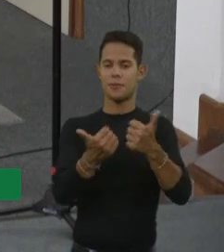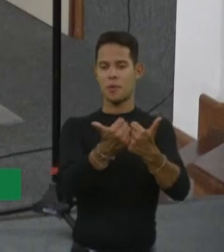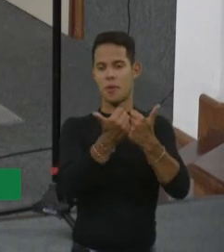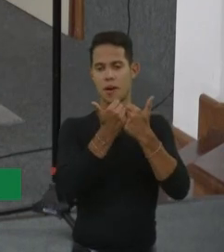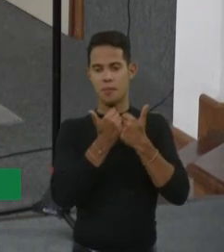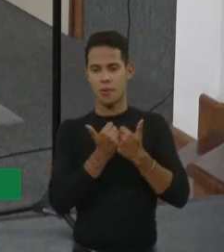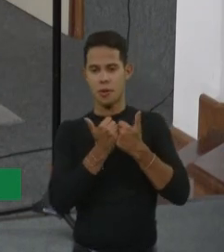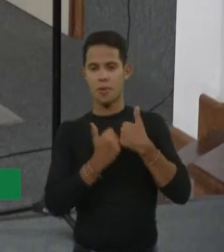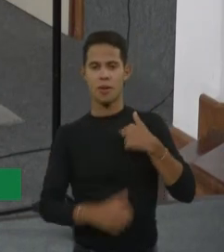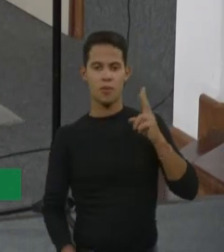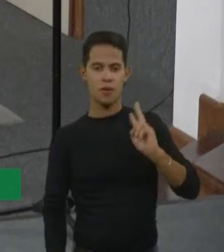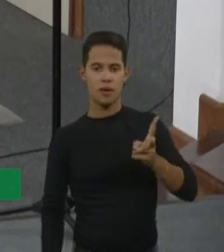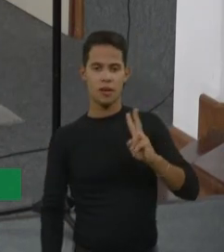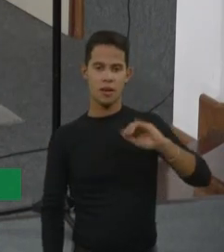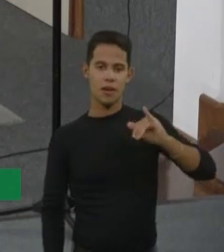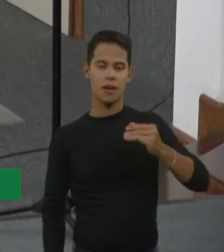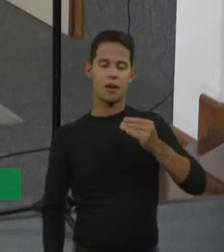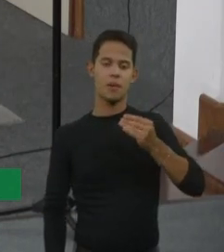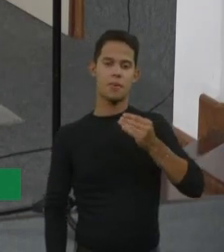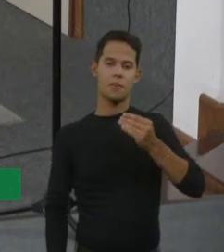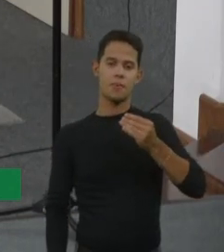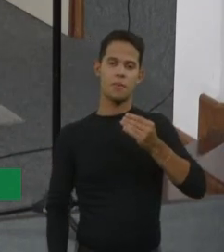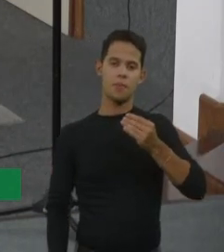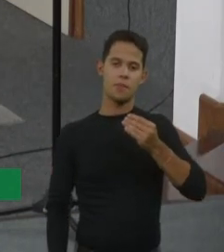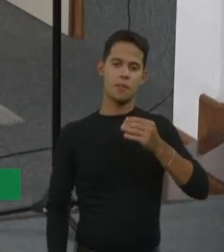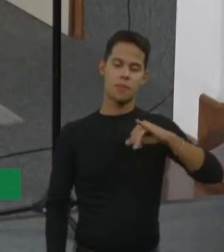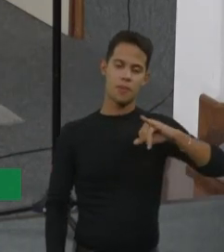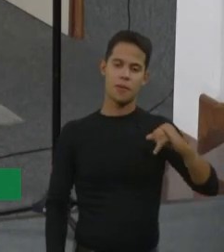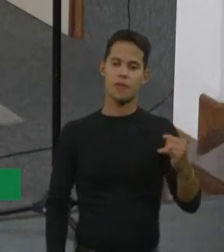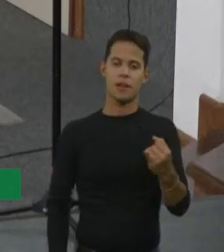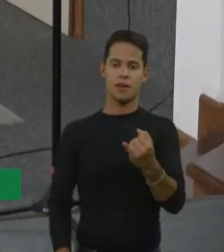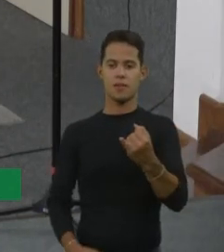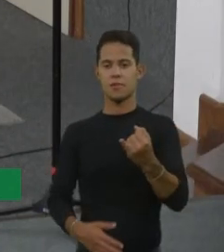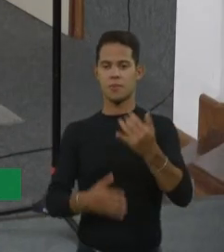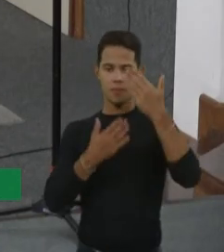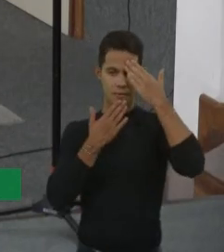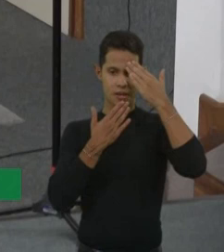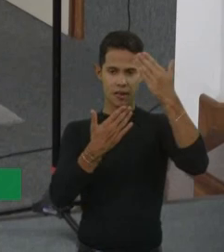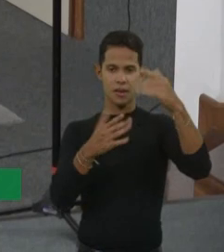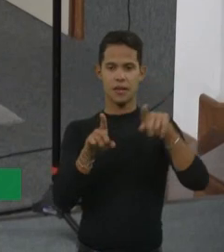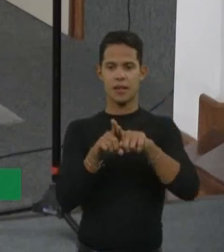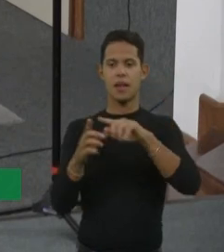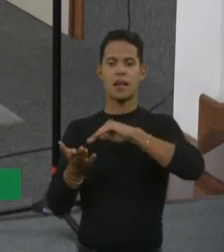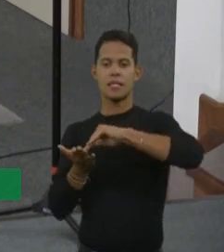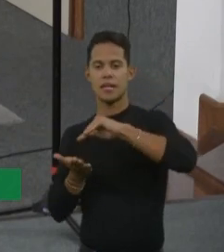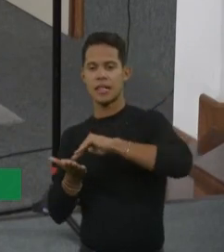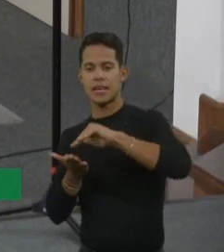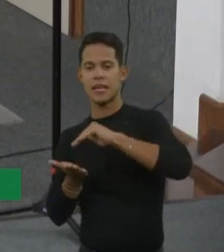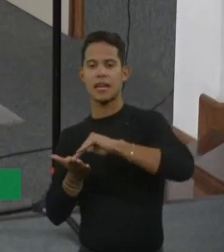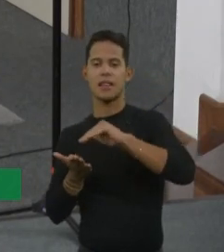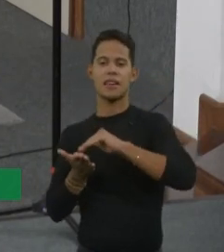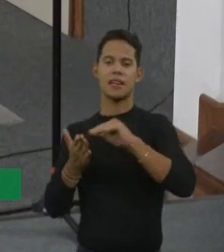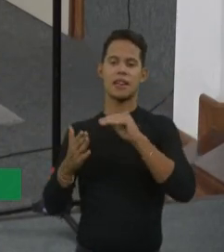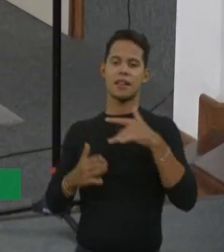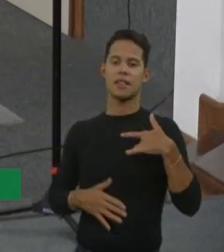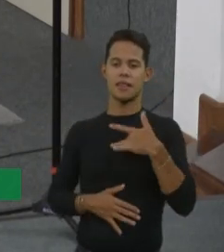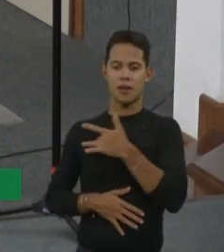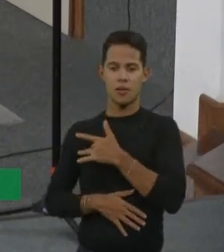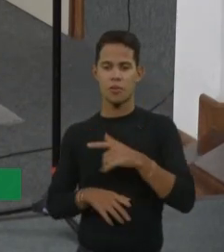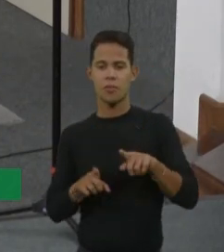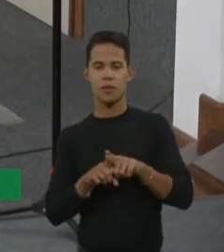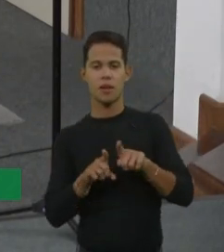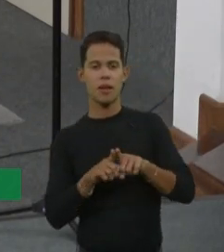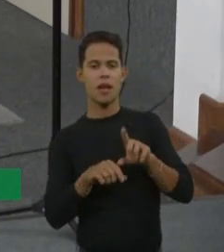eu sempre aproveito para agradecer as pessoas que participaram, a enfermeira Ivan, Carol, a Secretaria da Saúde, sabe? Assim, foi a doutora